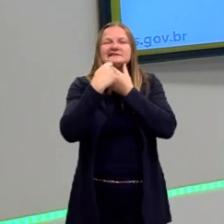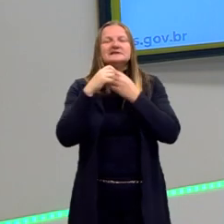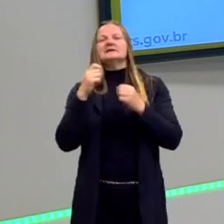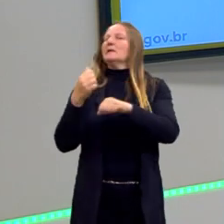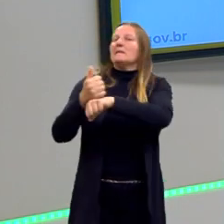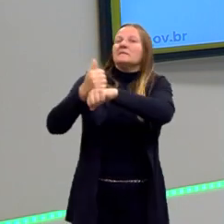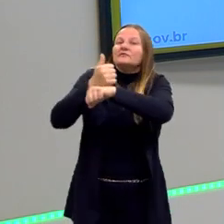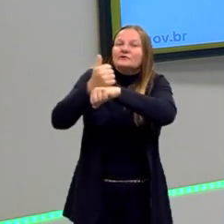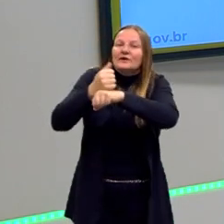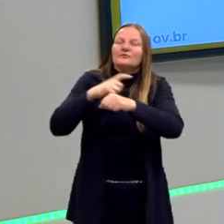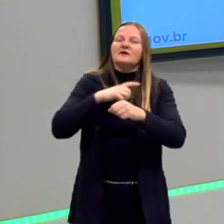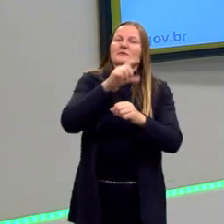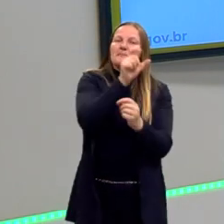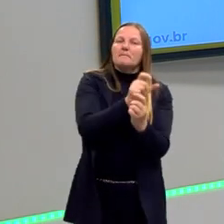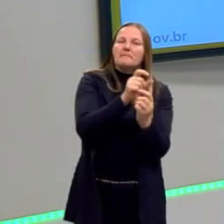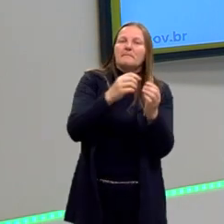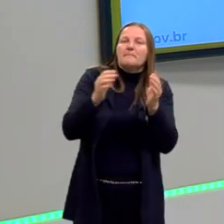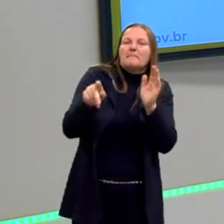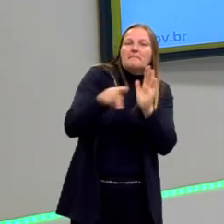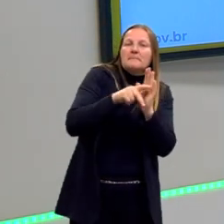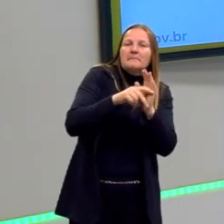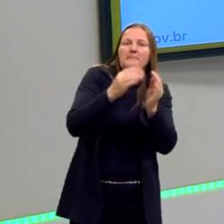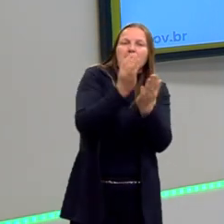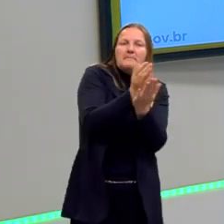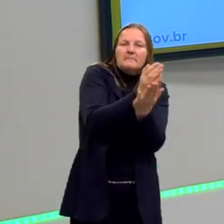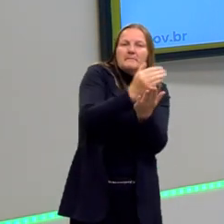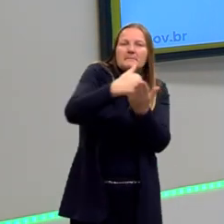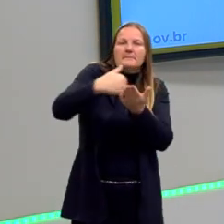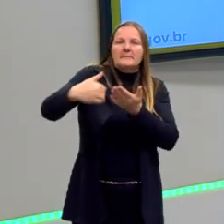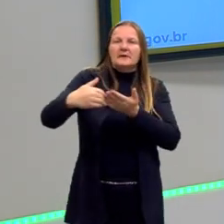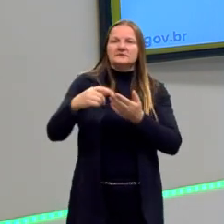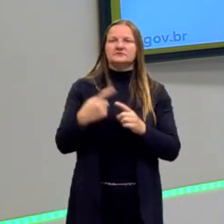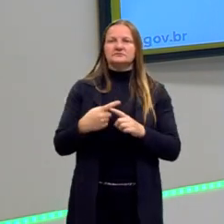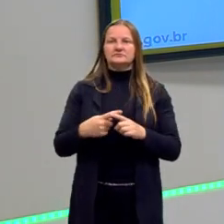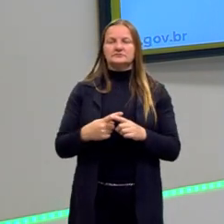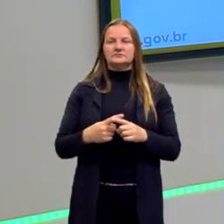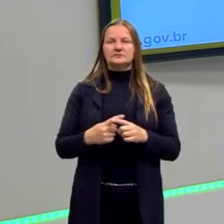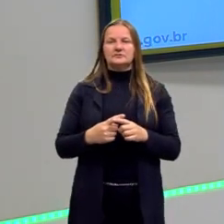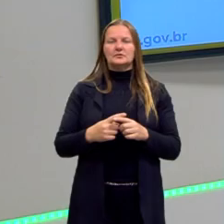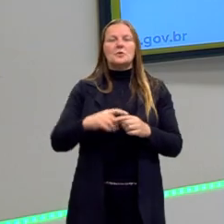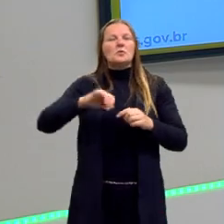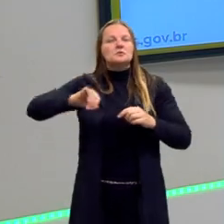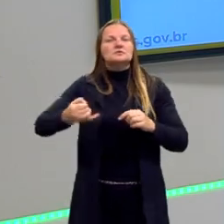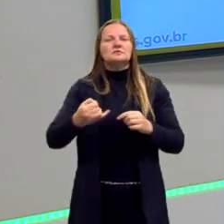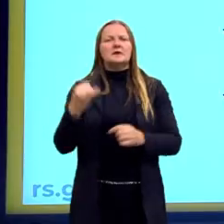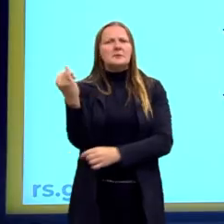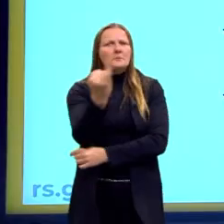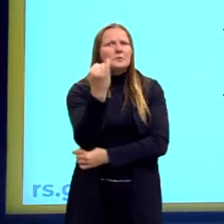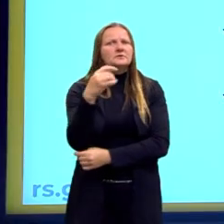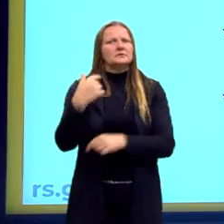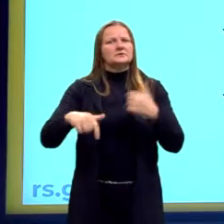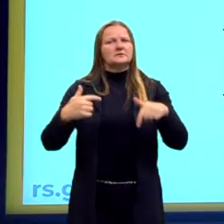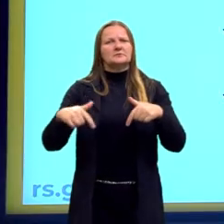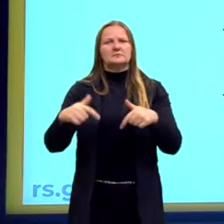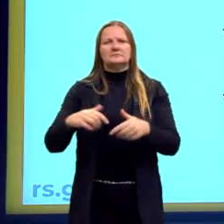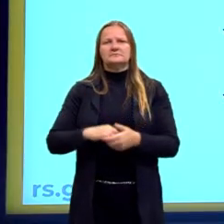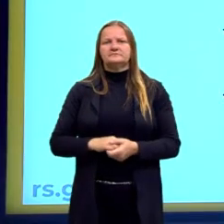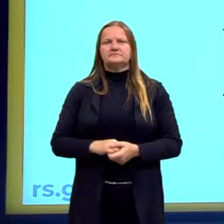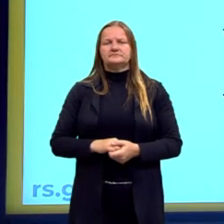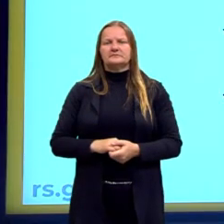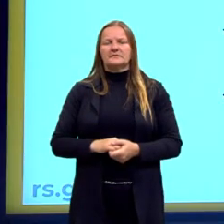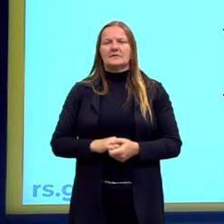profissionais faz uma parte do seu trabalho. Então, ele coloca que, isso justifica para ele, tanto a solidariedade